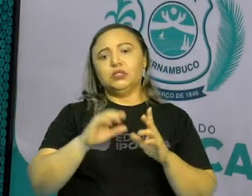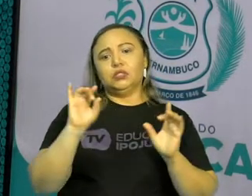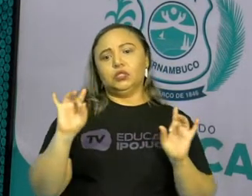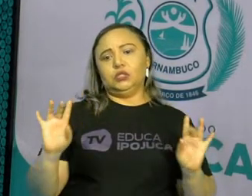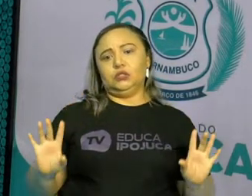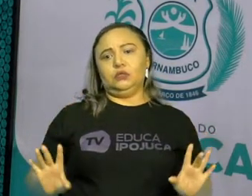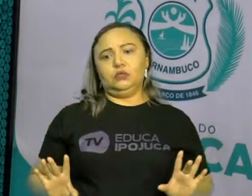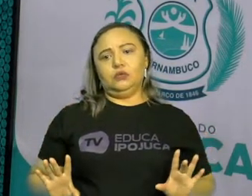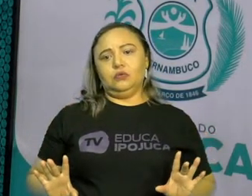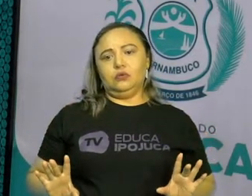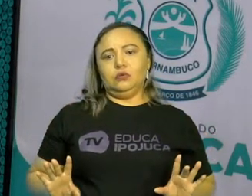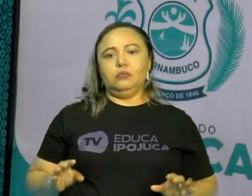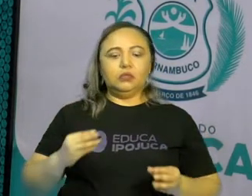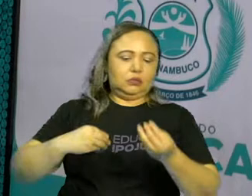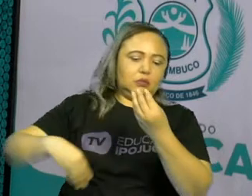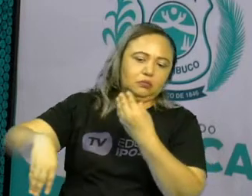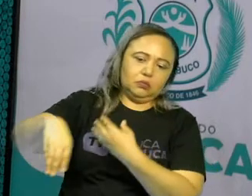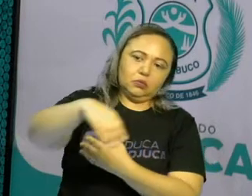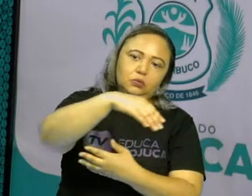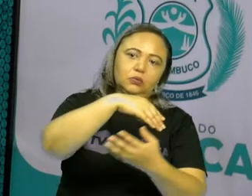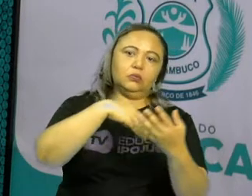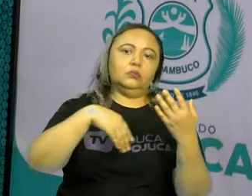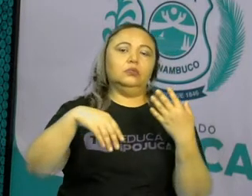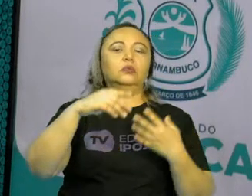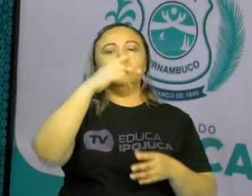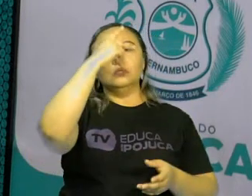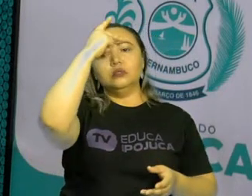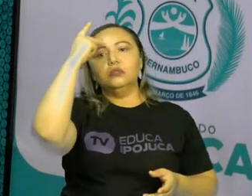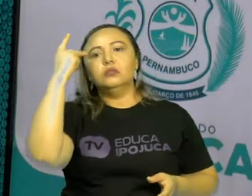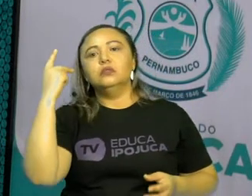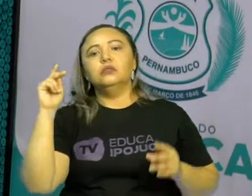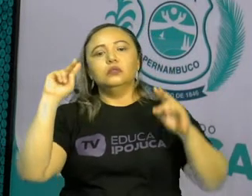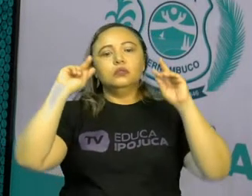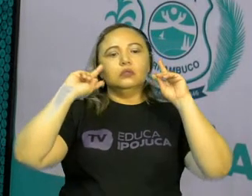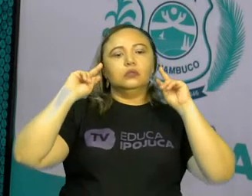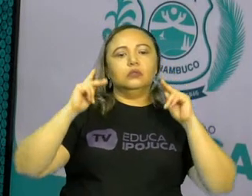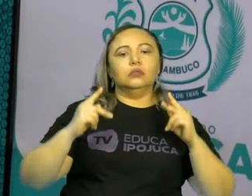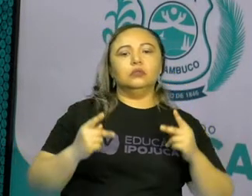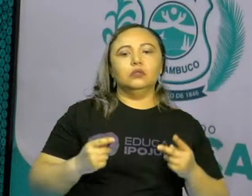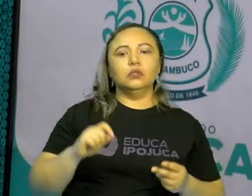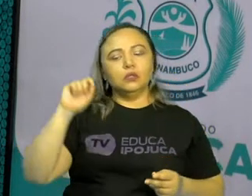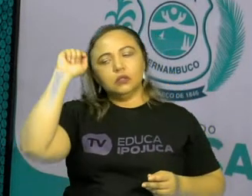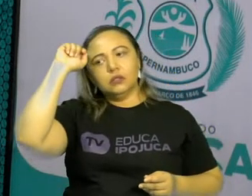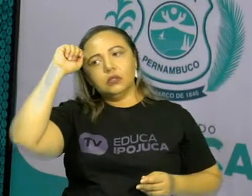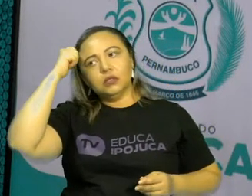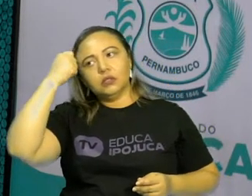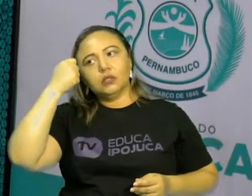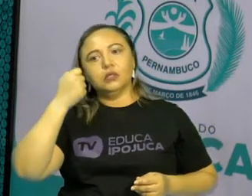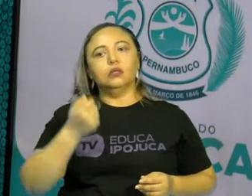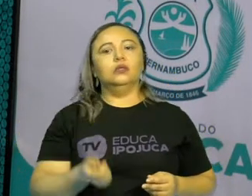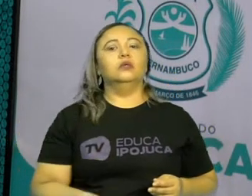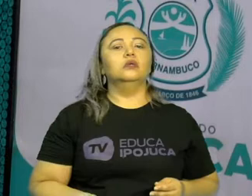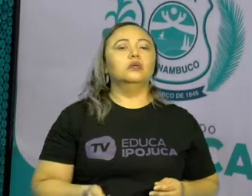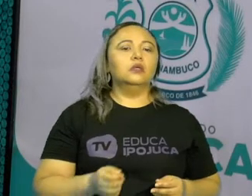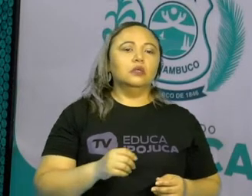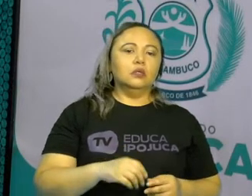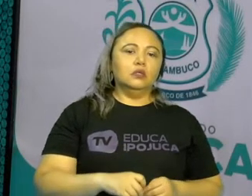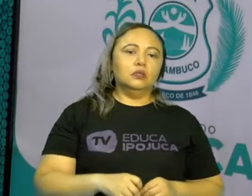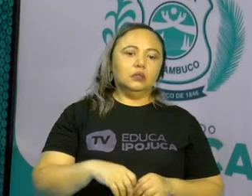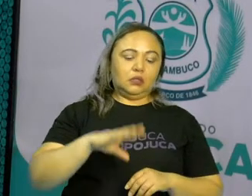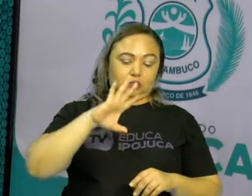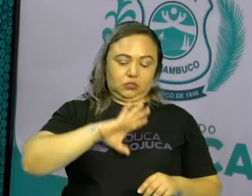das demais culturas dos outros povos, como a negra, a portuguesa. Então,